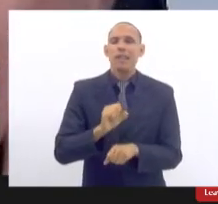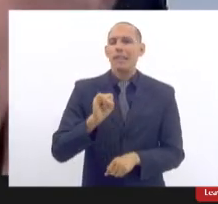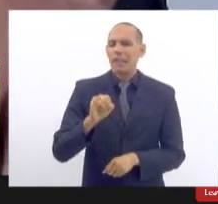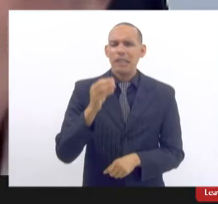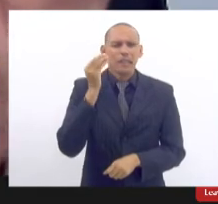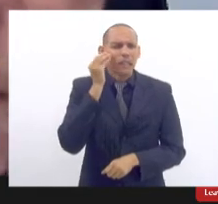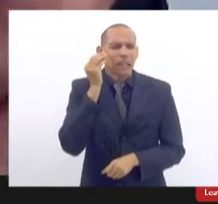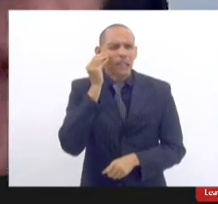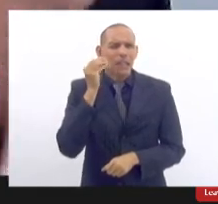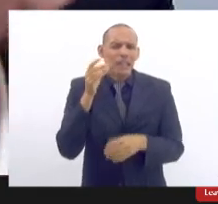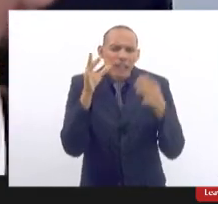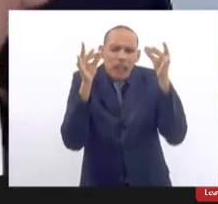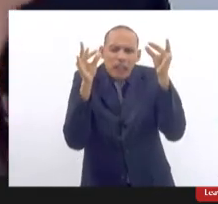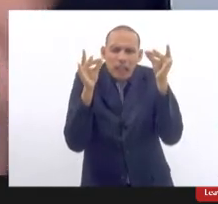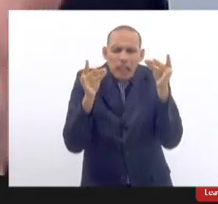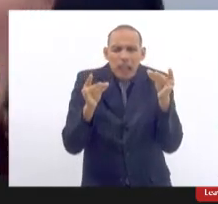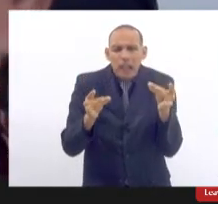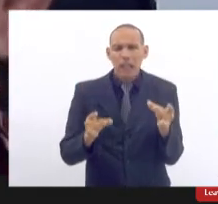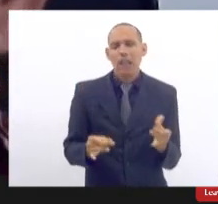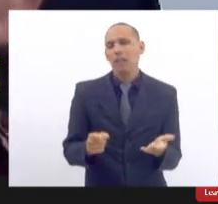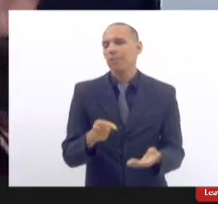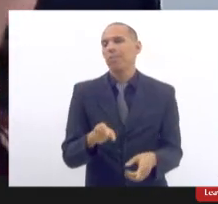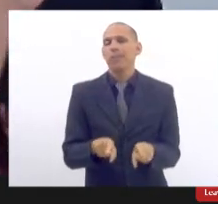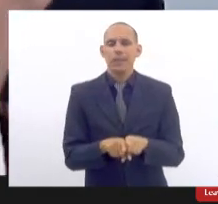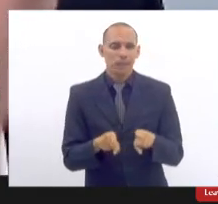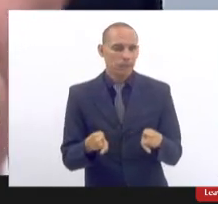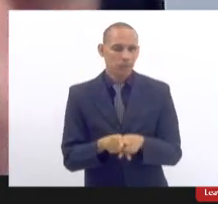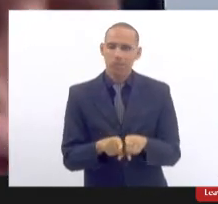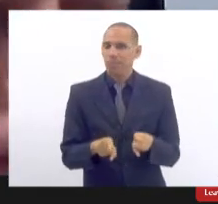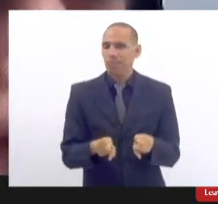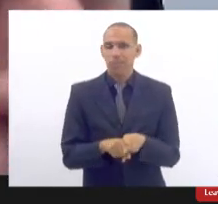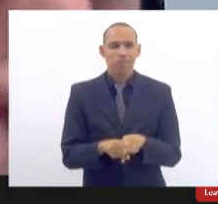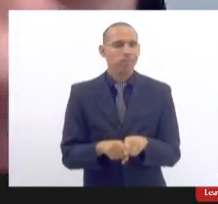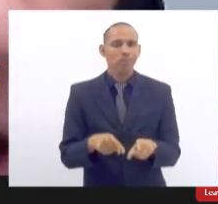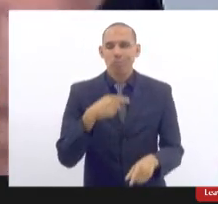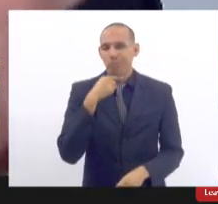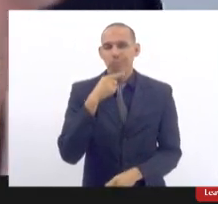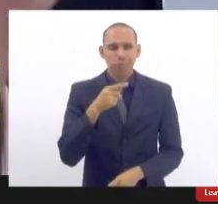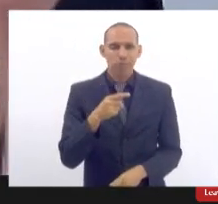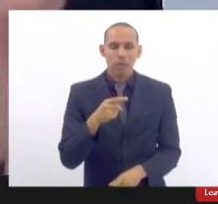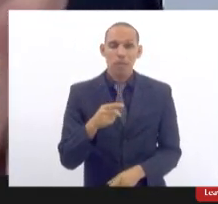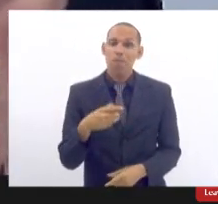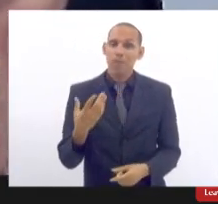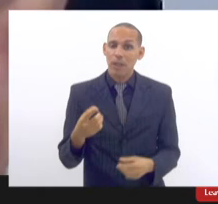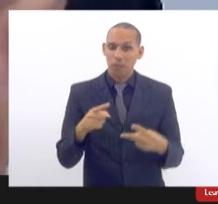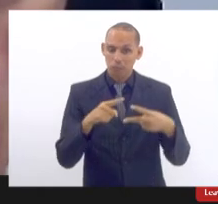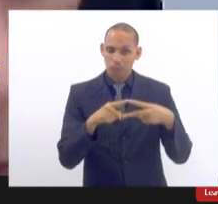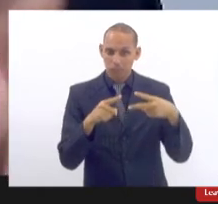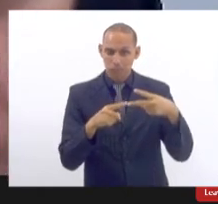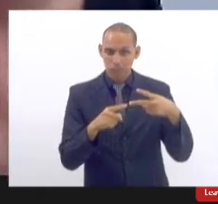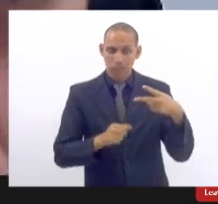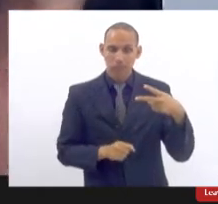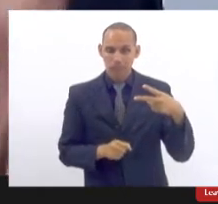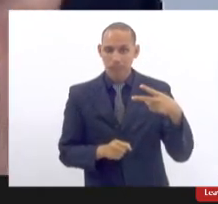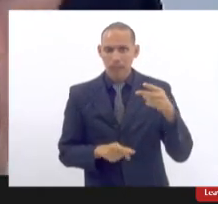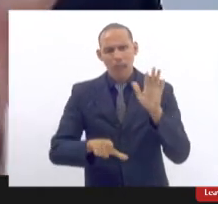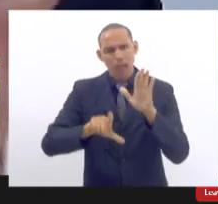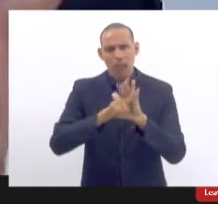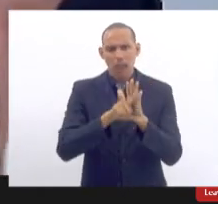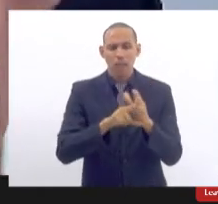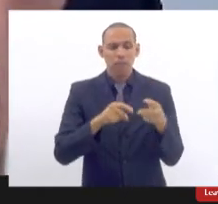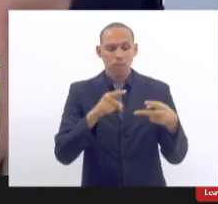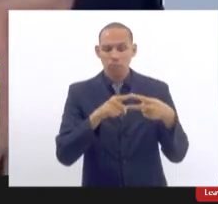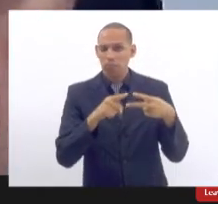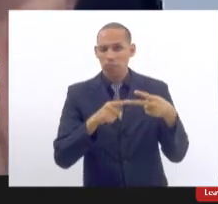especificar muito detalhadamente também é considerada intromissão então a pegou dois pontos a lei só tem dois